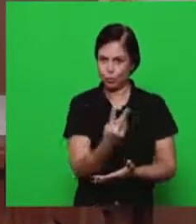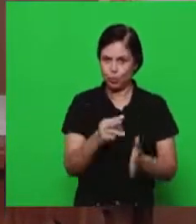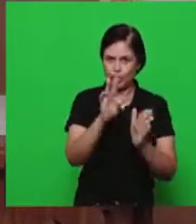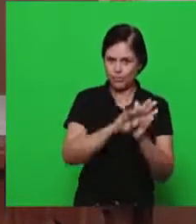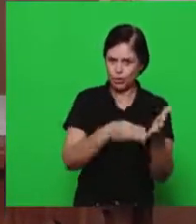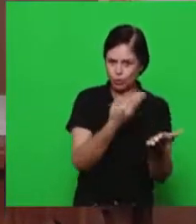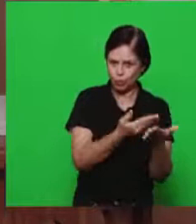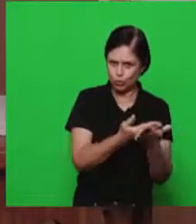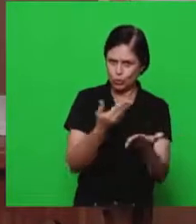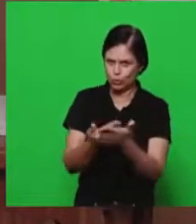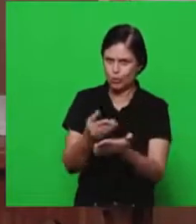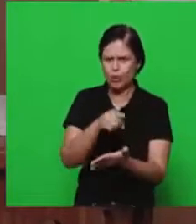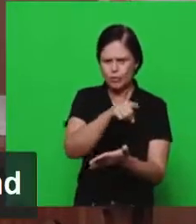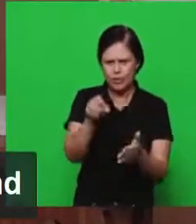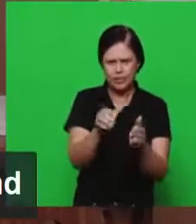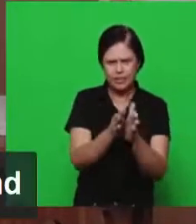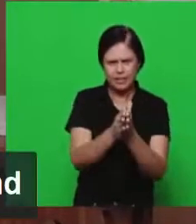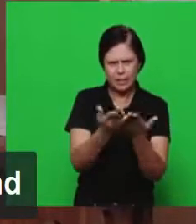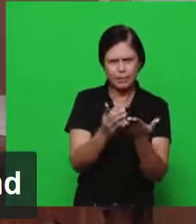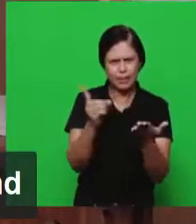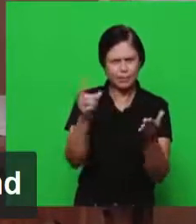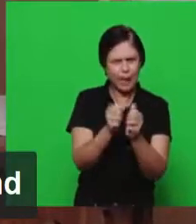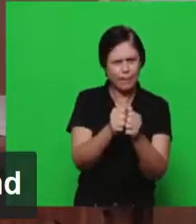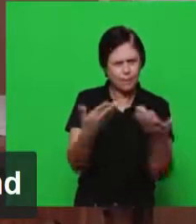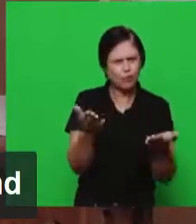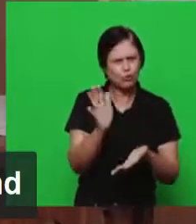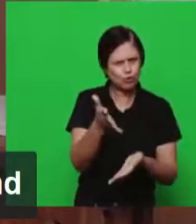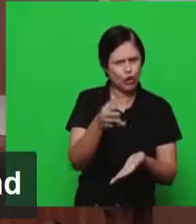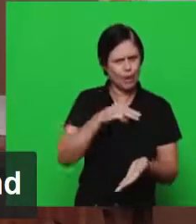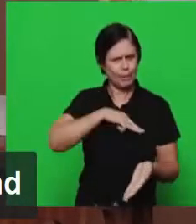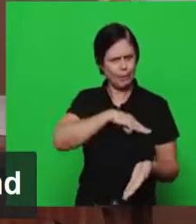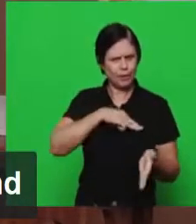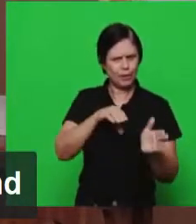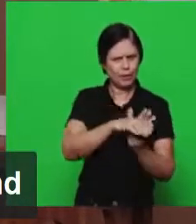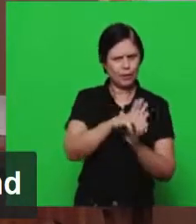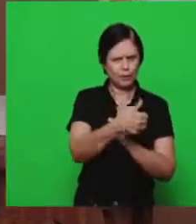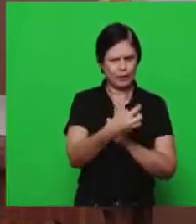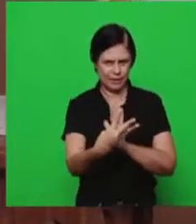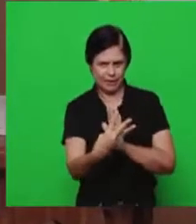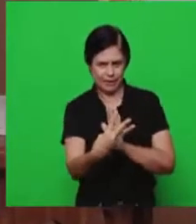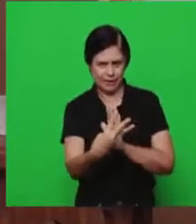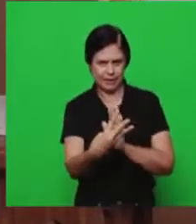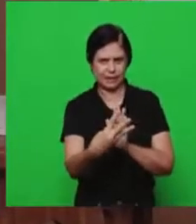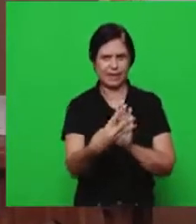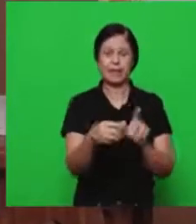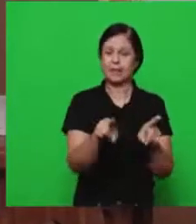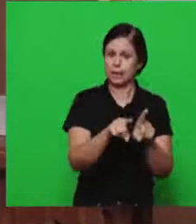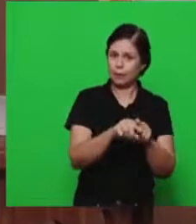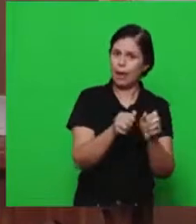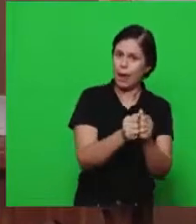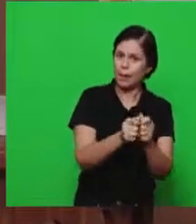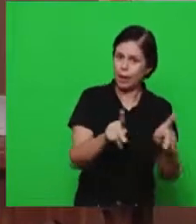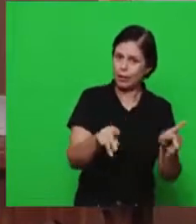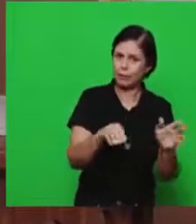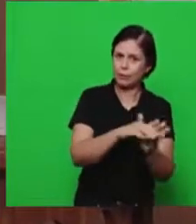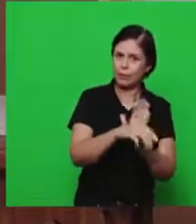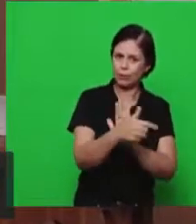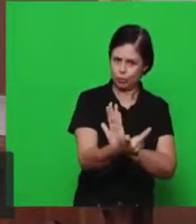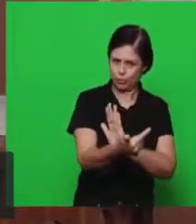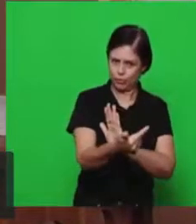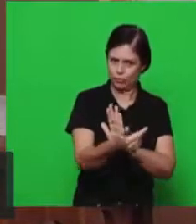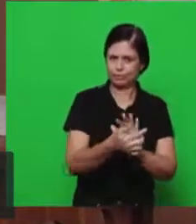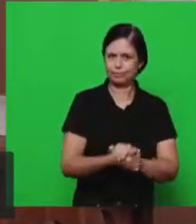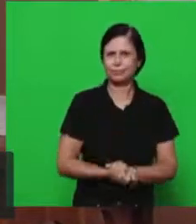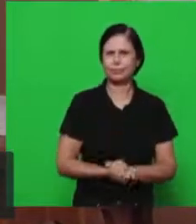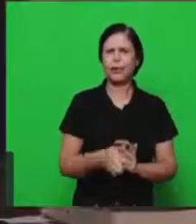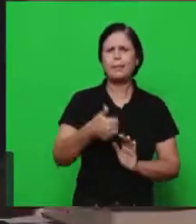pergunta, os irmãos têm as suas Bíblias já abertas nesses dois textos, Mateus, capítulo 13, e também Apocalipse, capítulo 2. Então, vamos